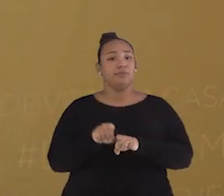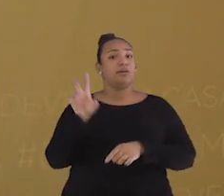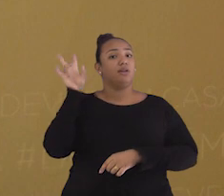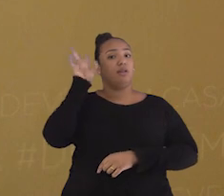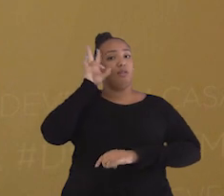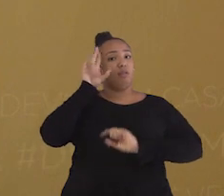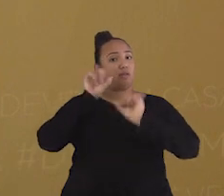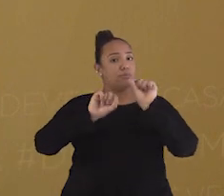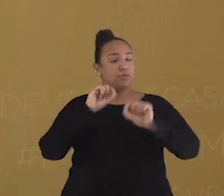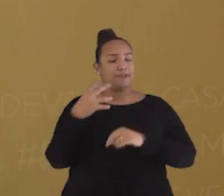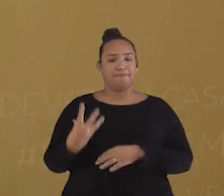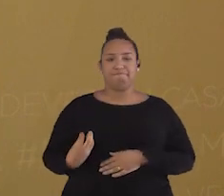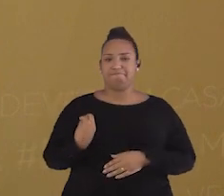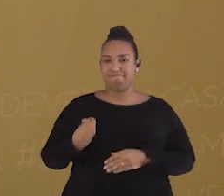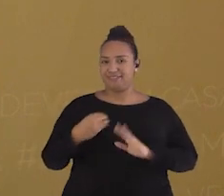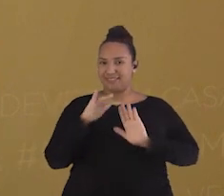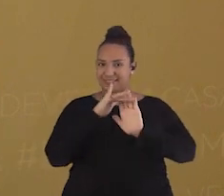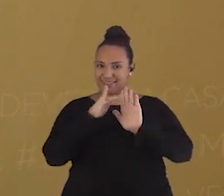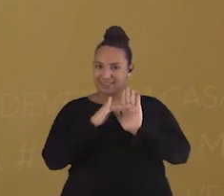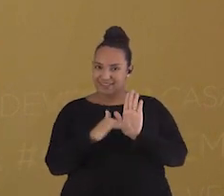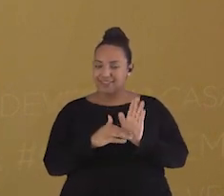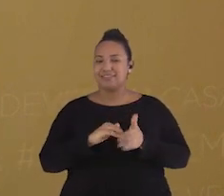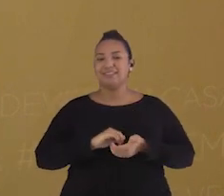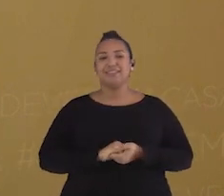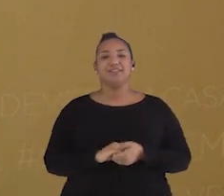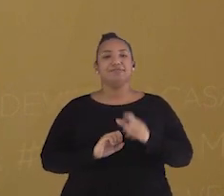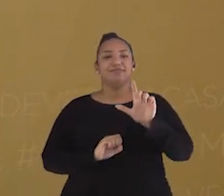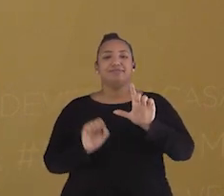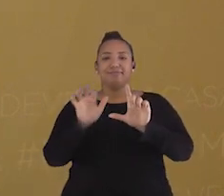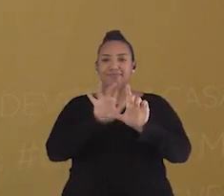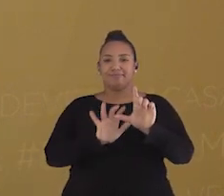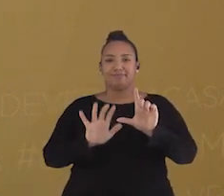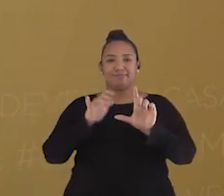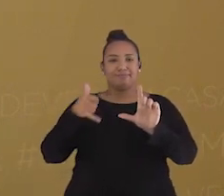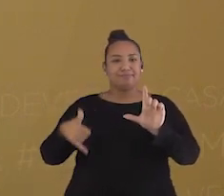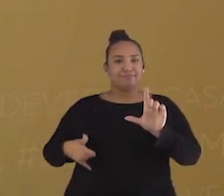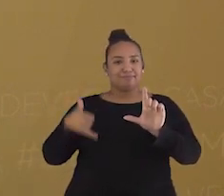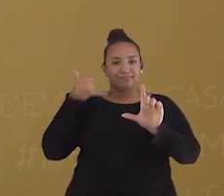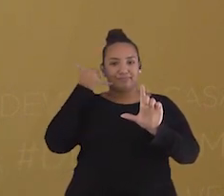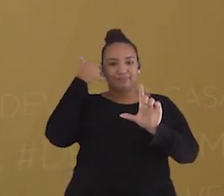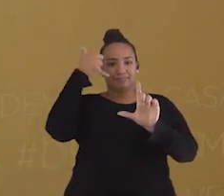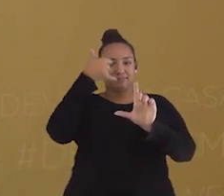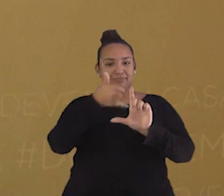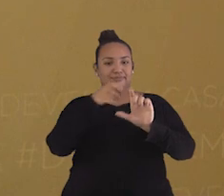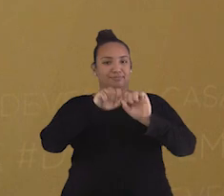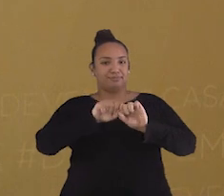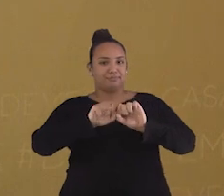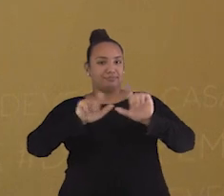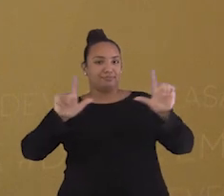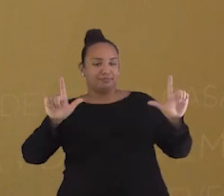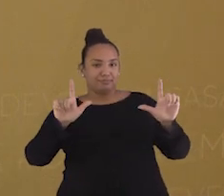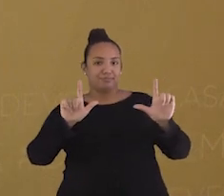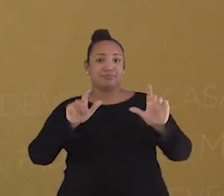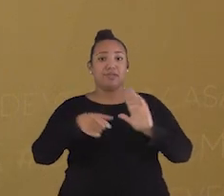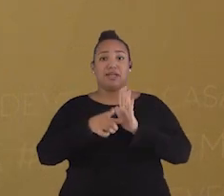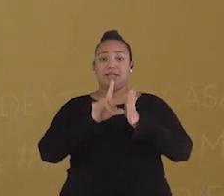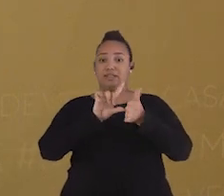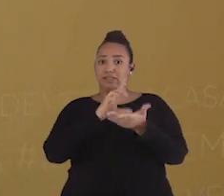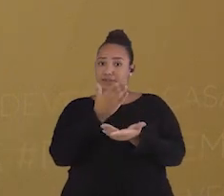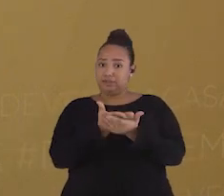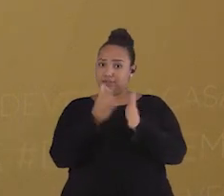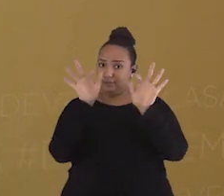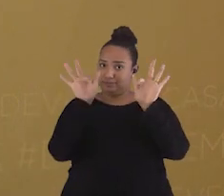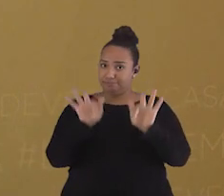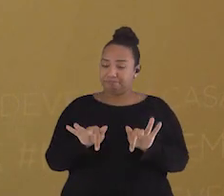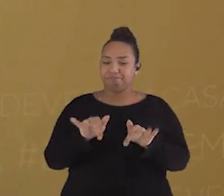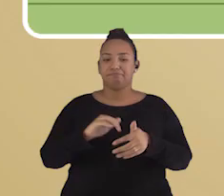garantir a sua presença na aula de hoje, apontando a câmera do seu celular para o QR Code que está na tela antes que a